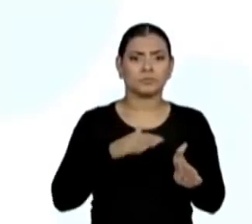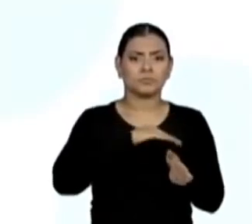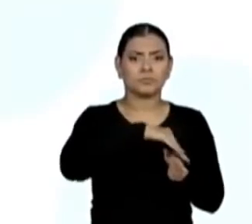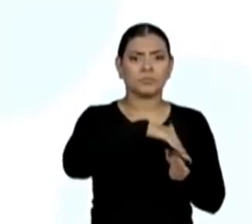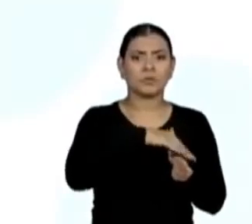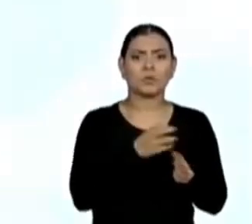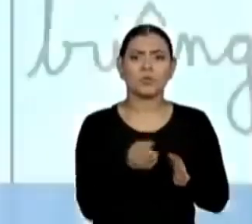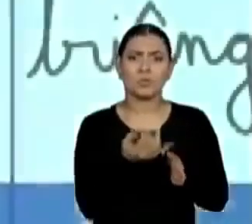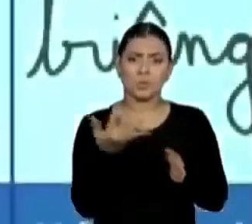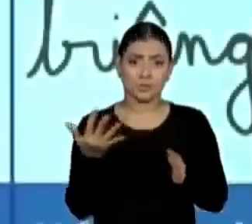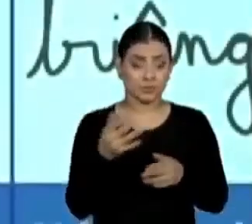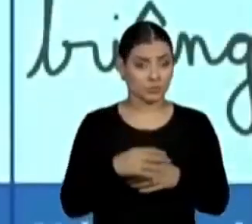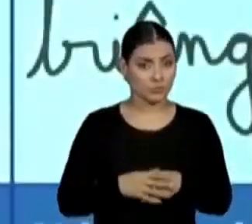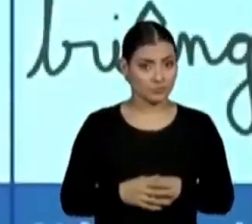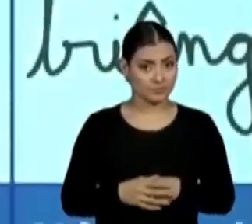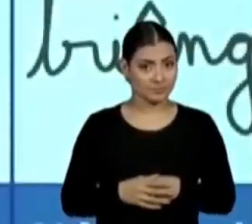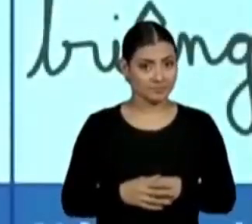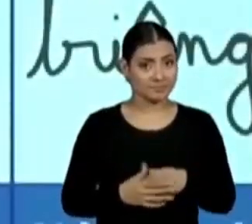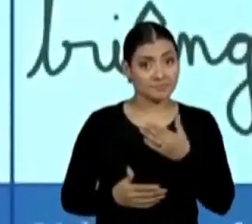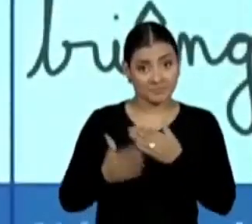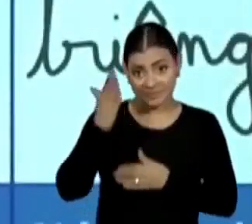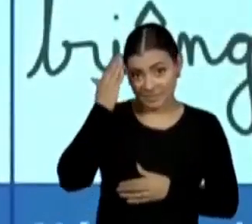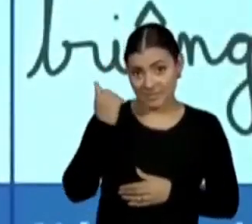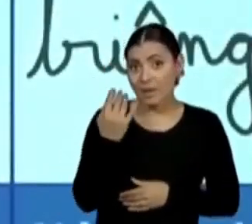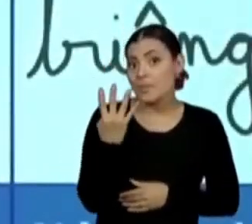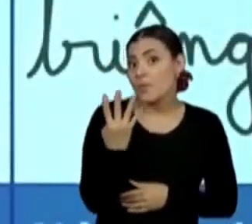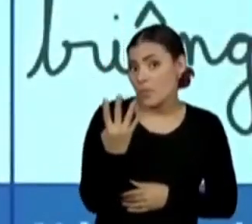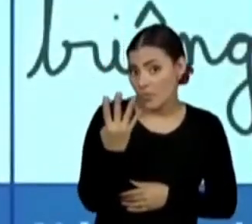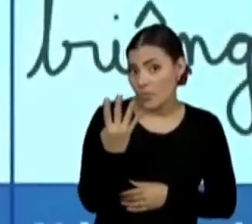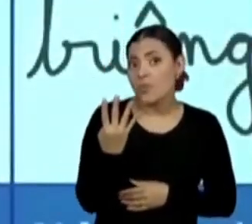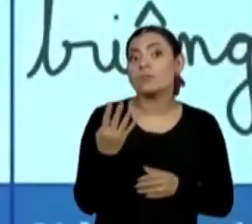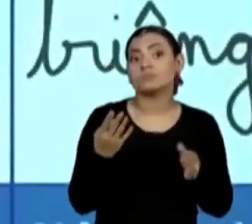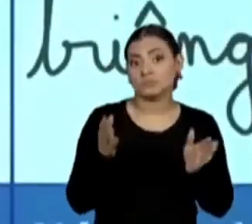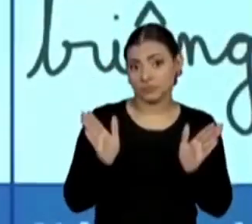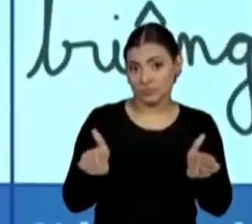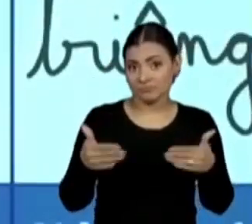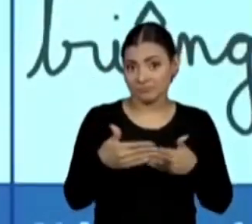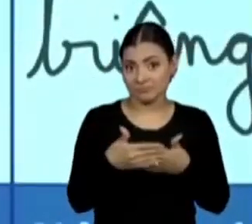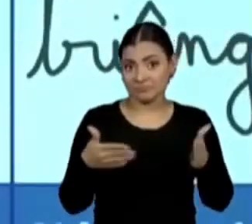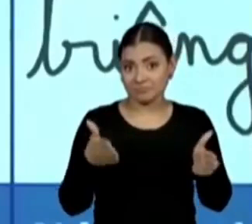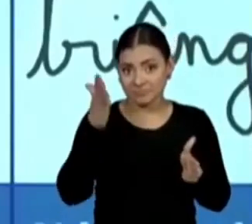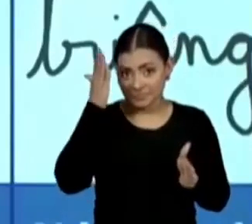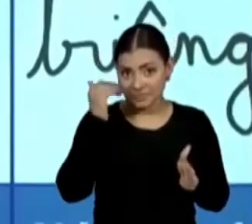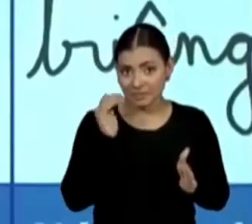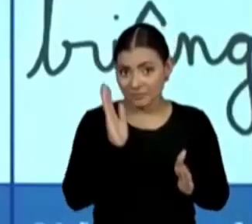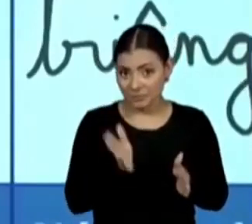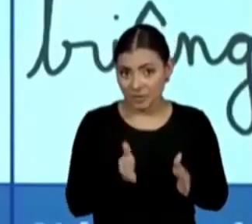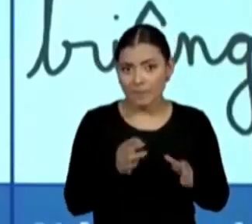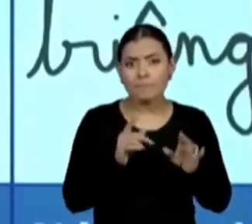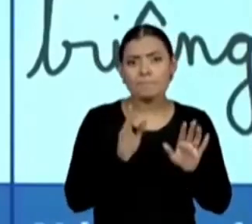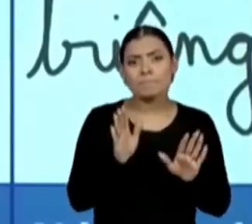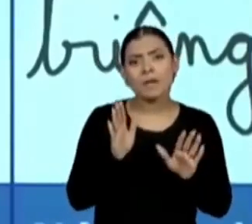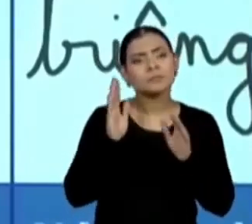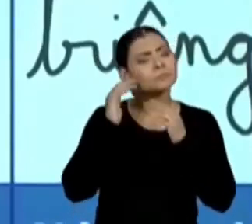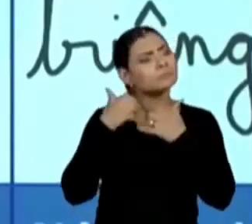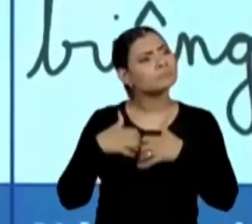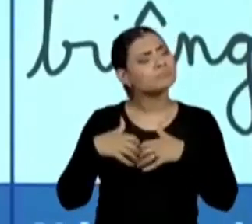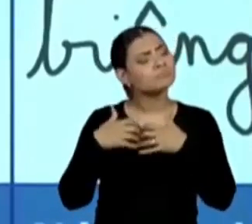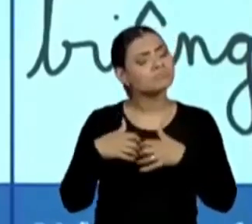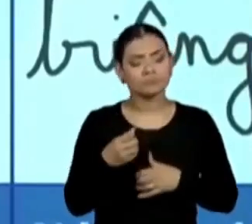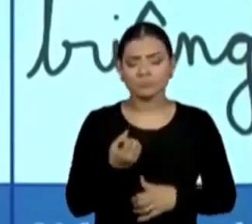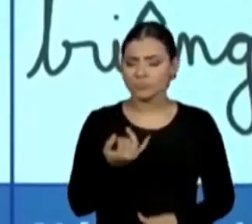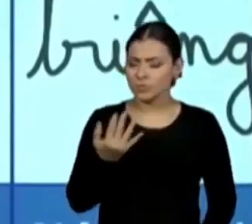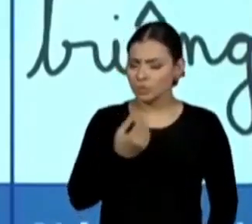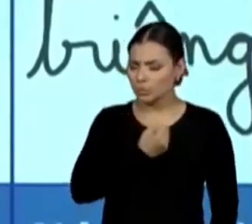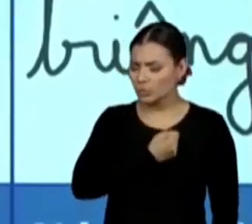observem, primeiro no quadrado, nós já sabemos o número de lados, não é? Do quadrado, então eu vou colocar aqui do quadrado, qual é o número? Nós já